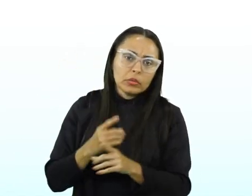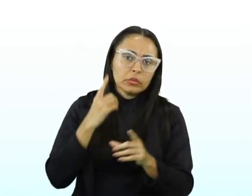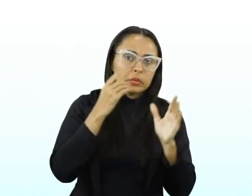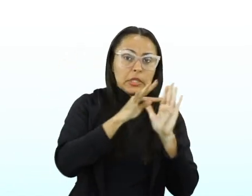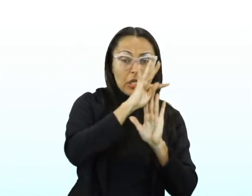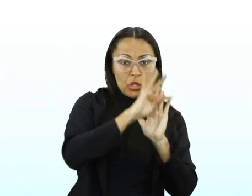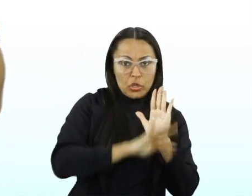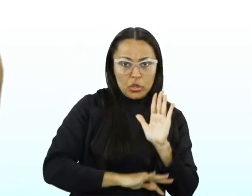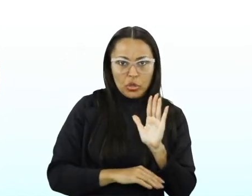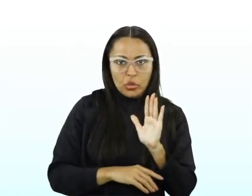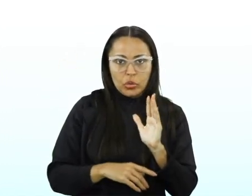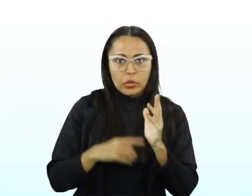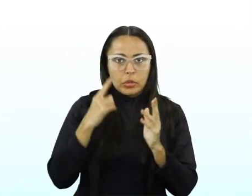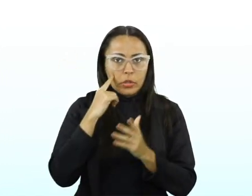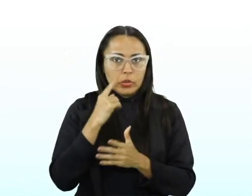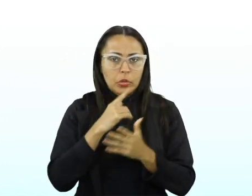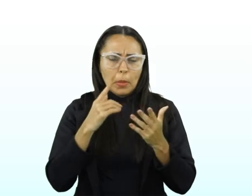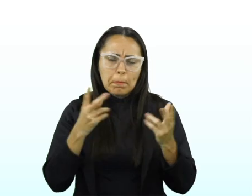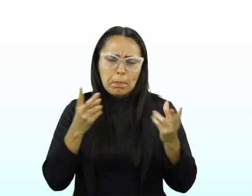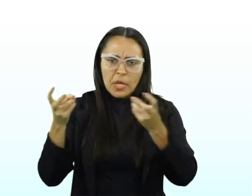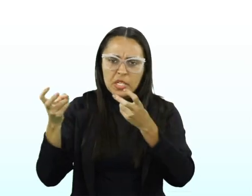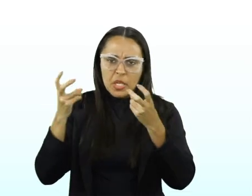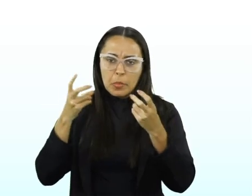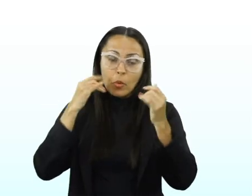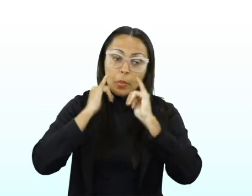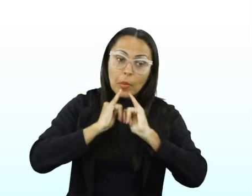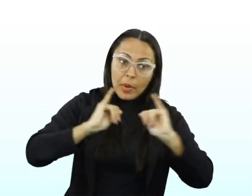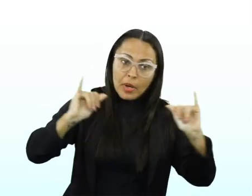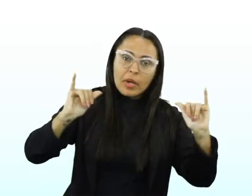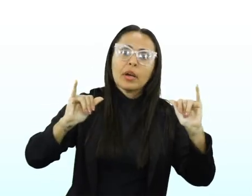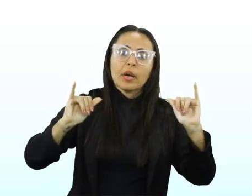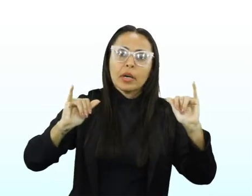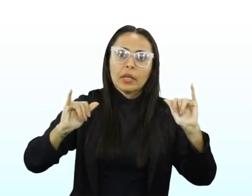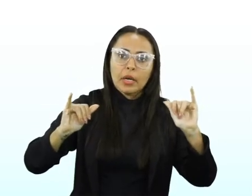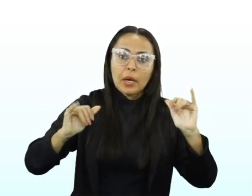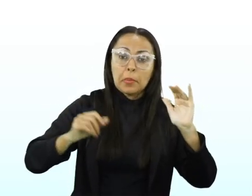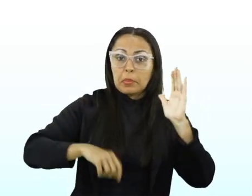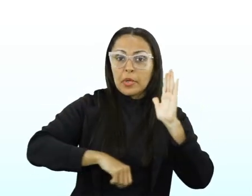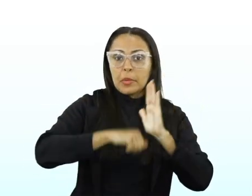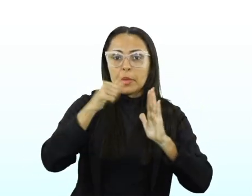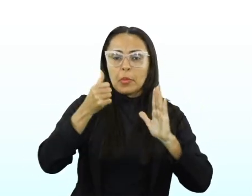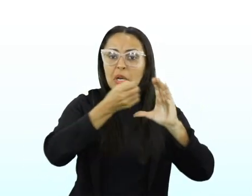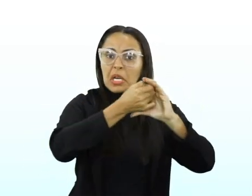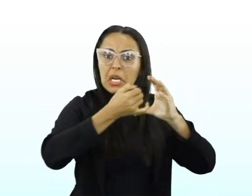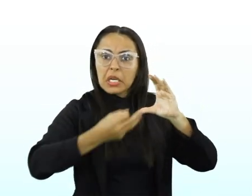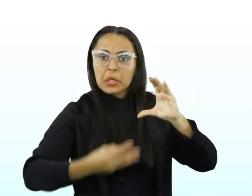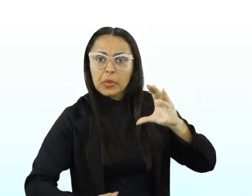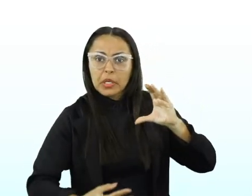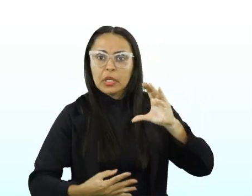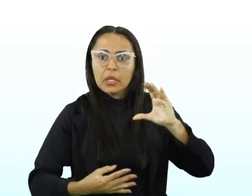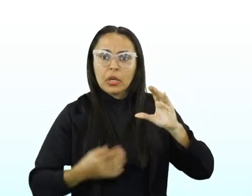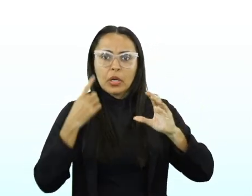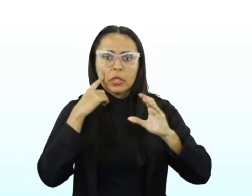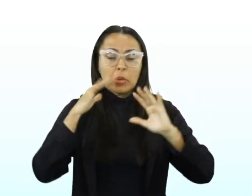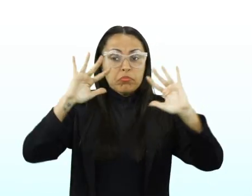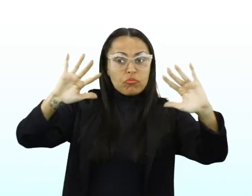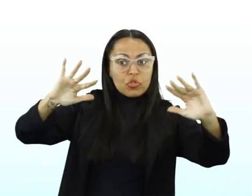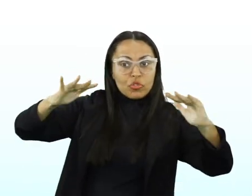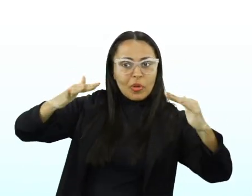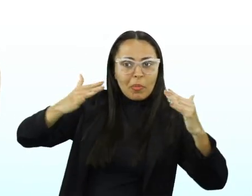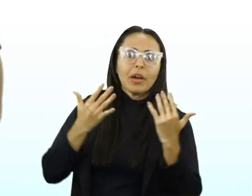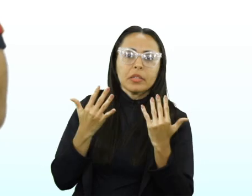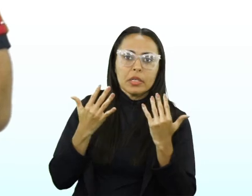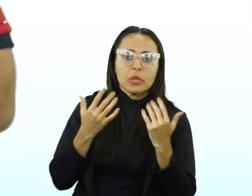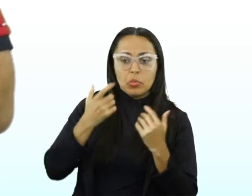textos injuntivos. Então, percebeu que é uma propaganda? Primeira coisa, qual é a característica do texto injuntivo? Chama a atenção do